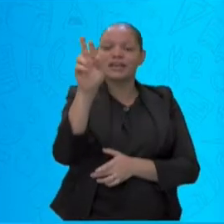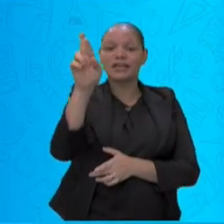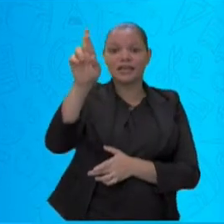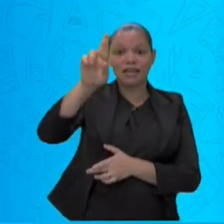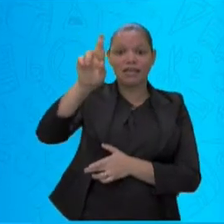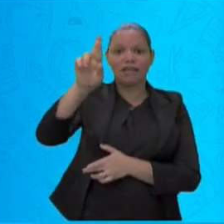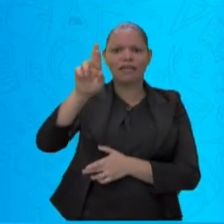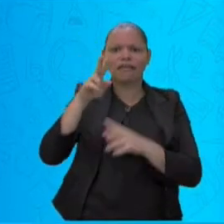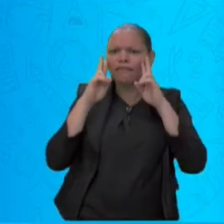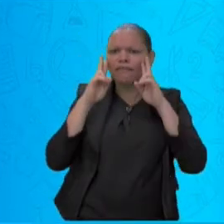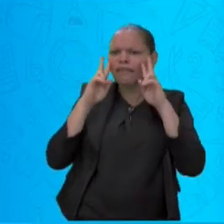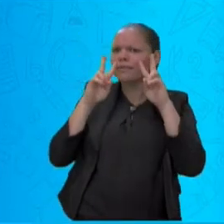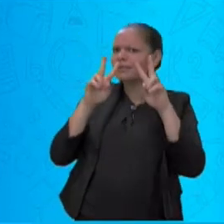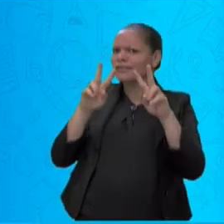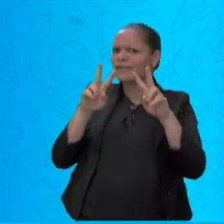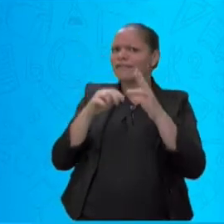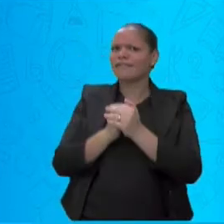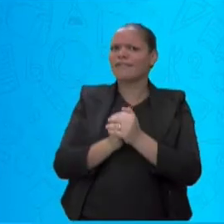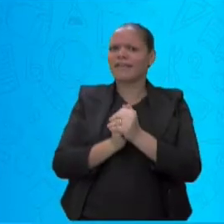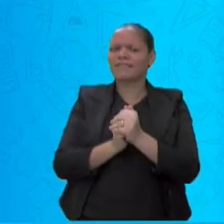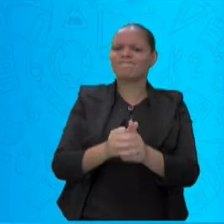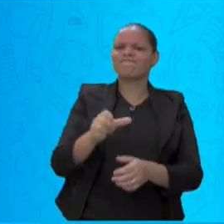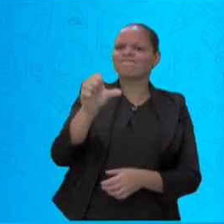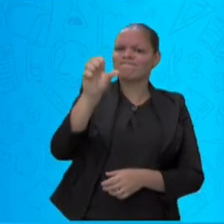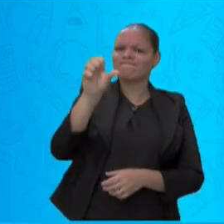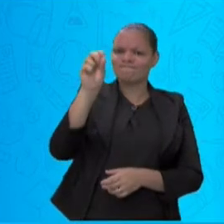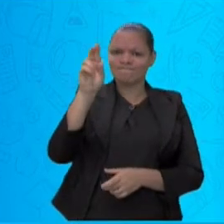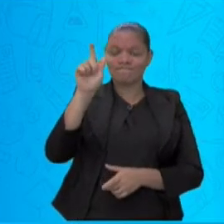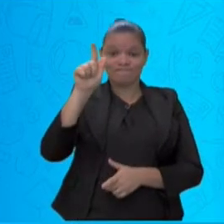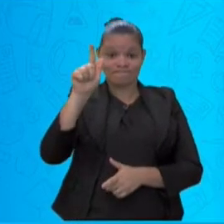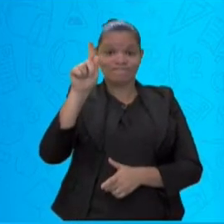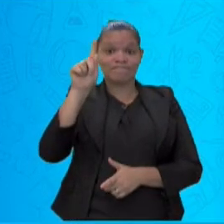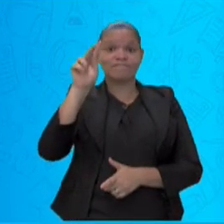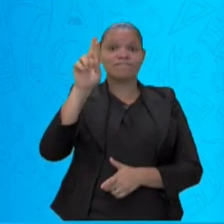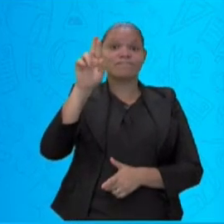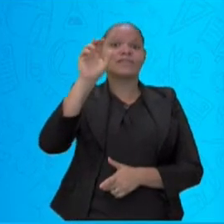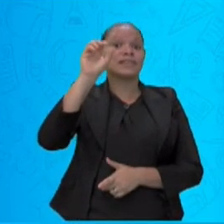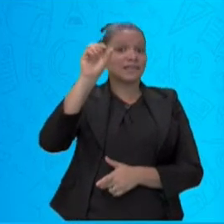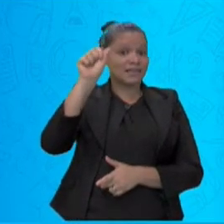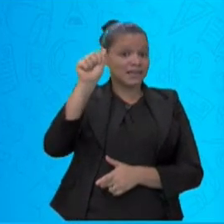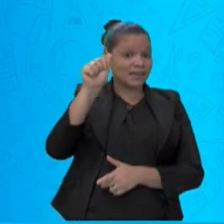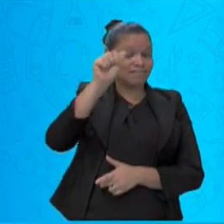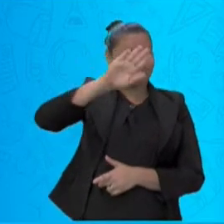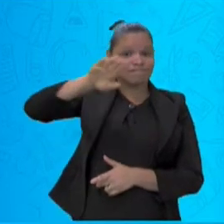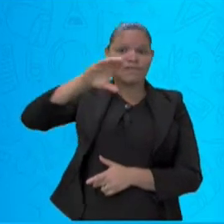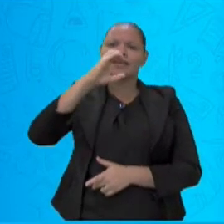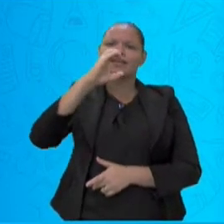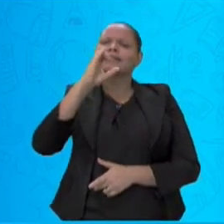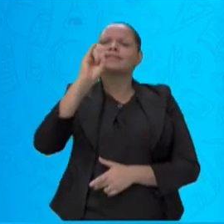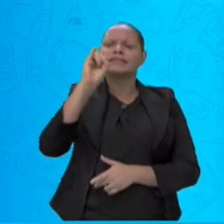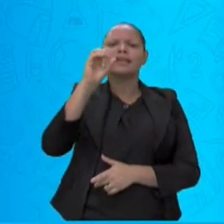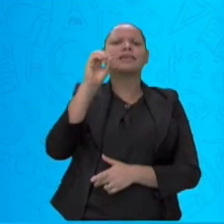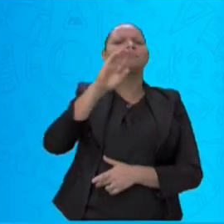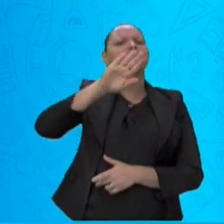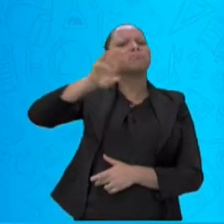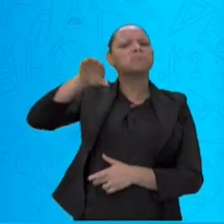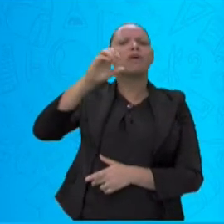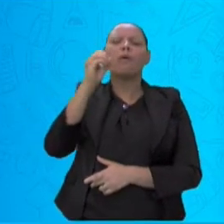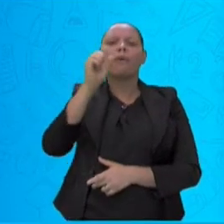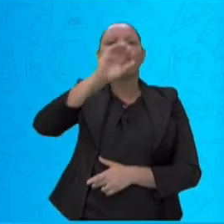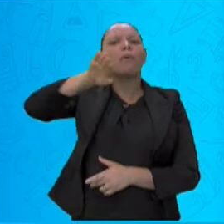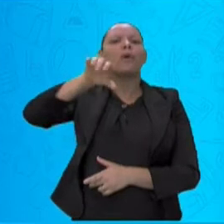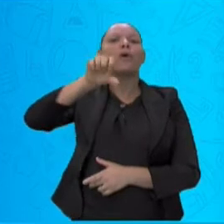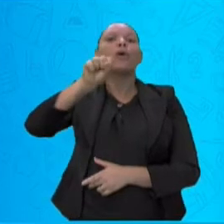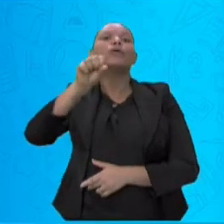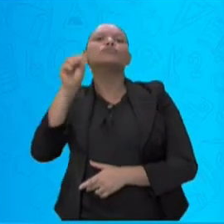Gra-ci-o-so. Mesma sílaba. Então, ele é perfeito.